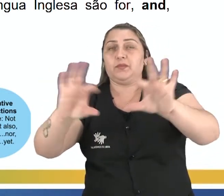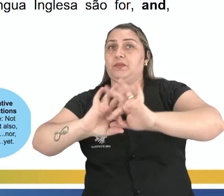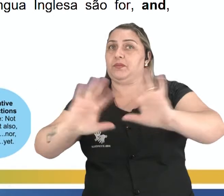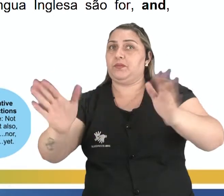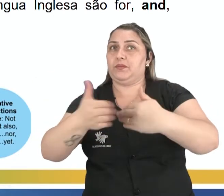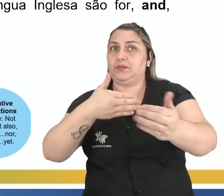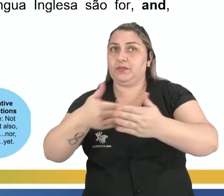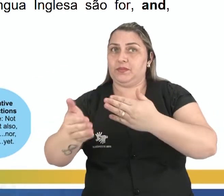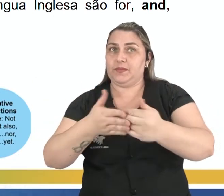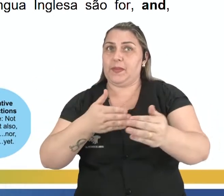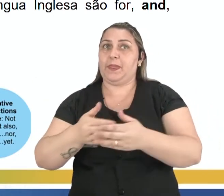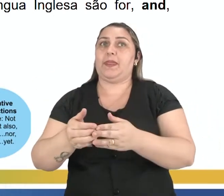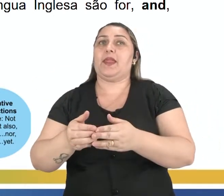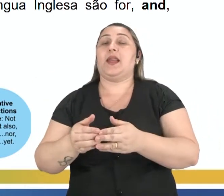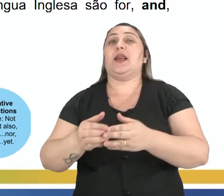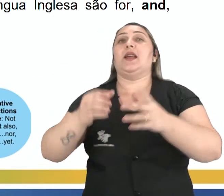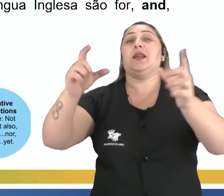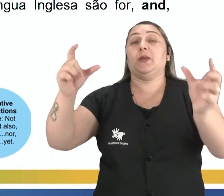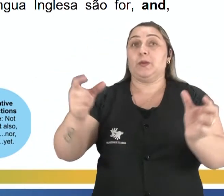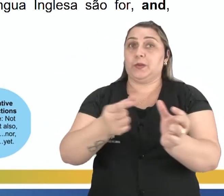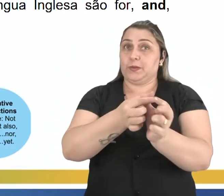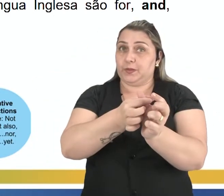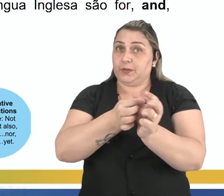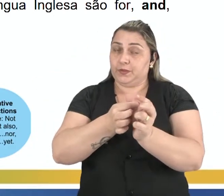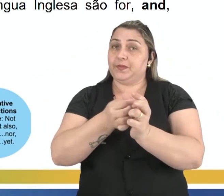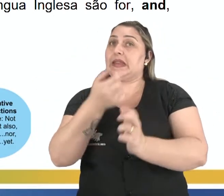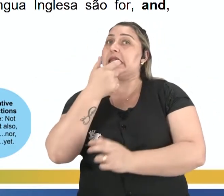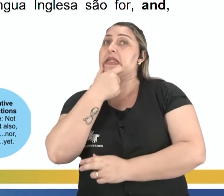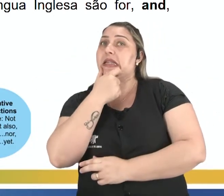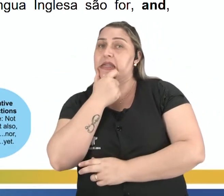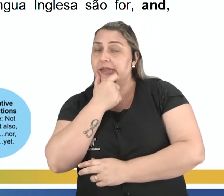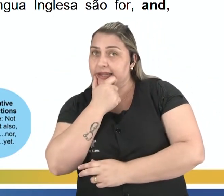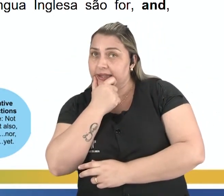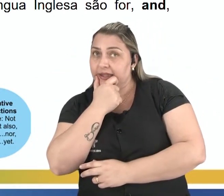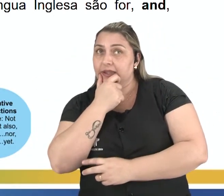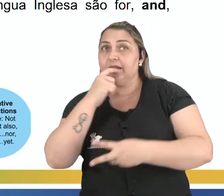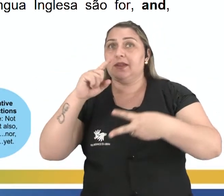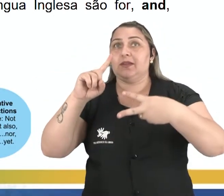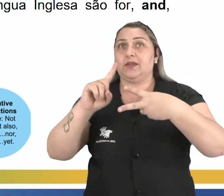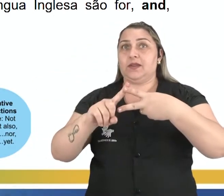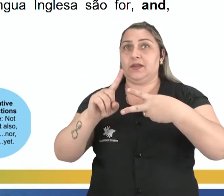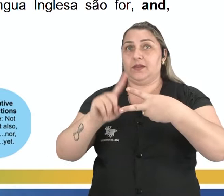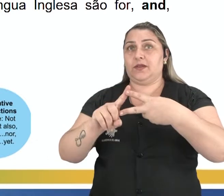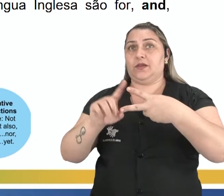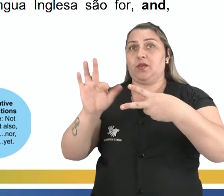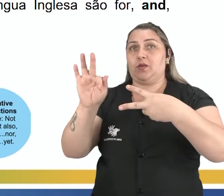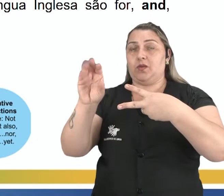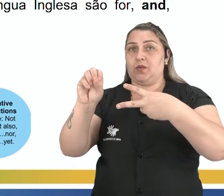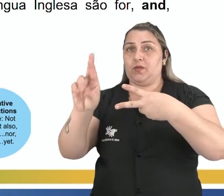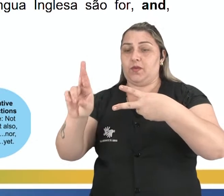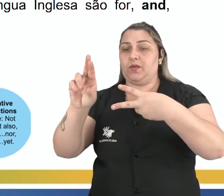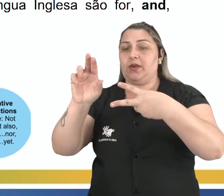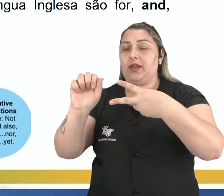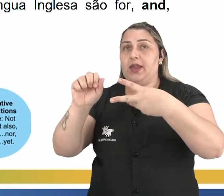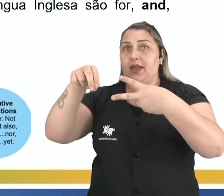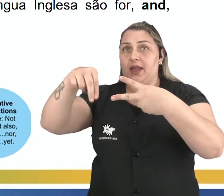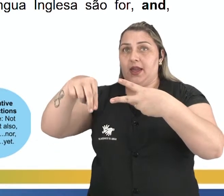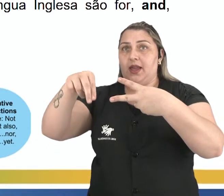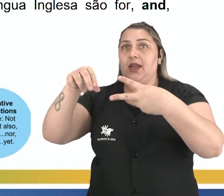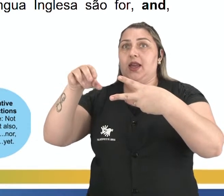As Coordinating Conjunctions em língua inglesa são for, and,